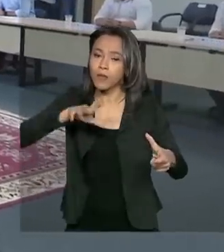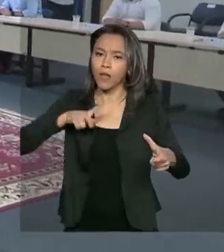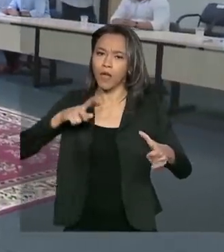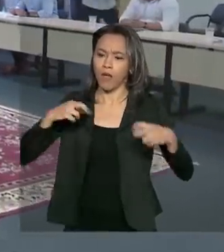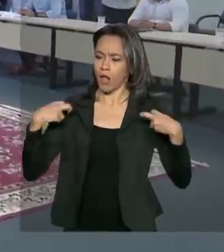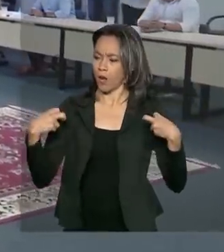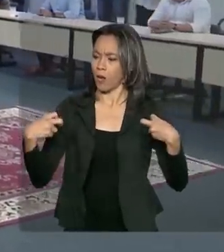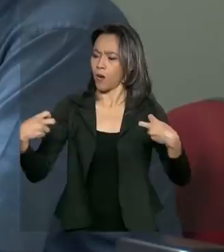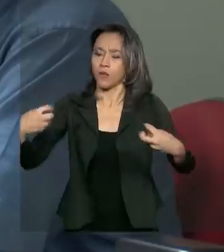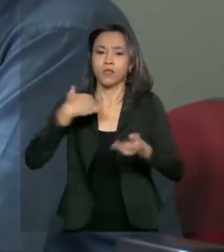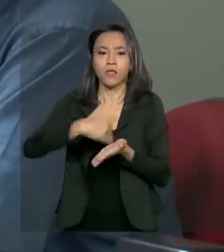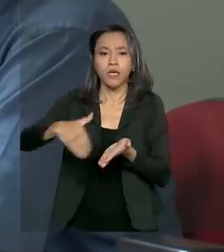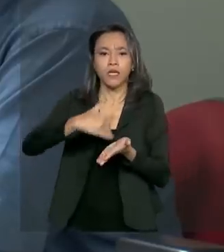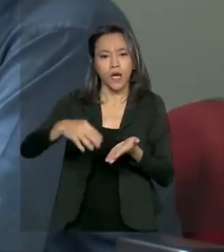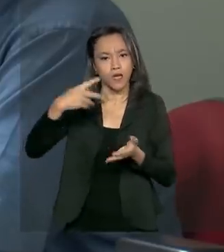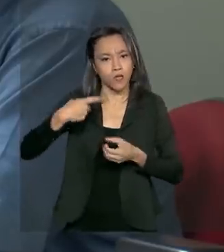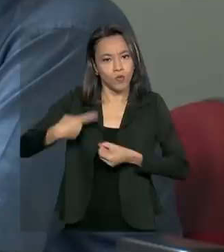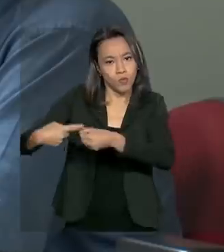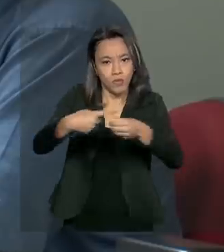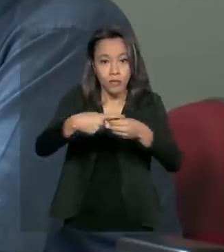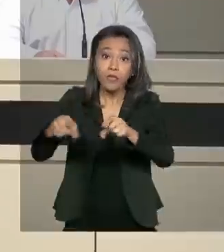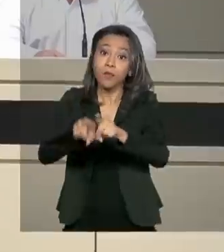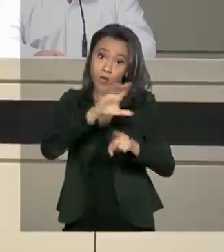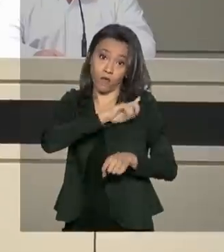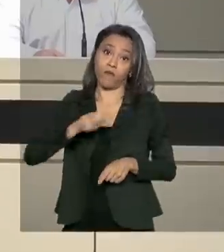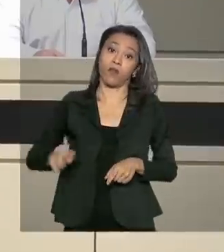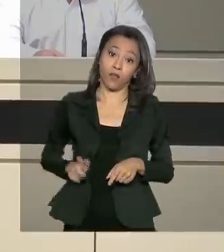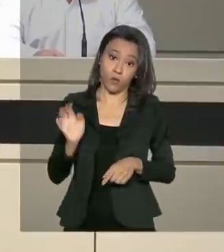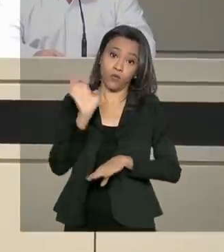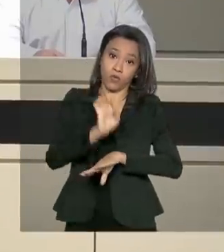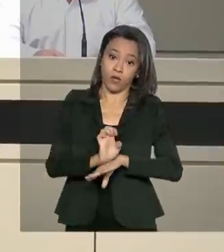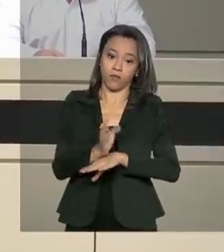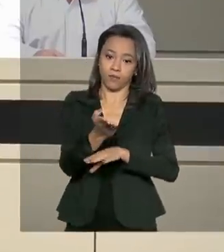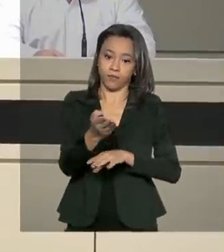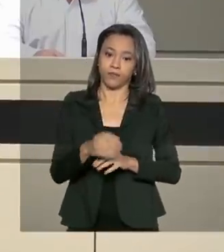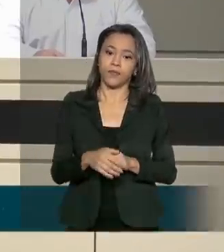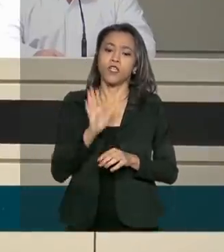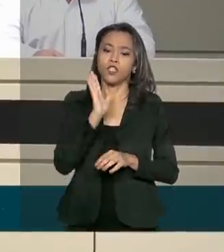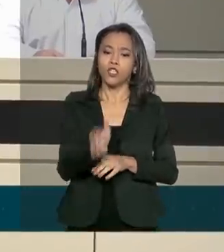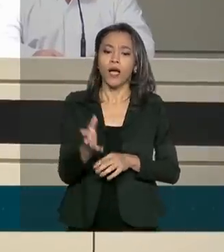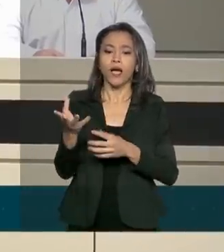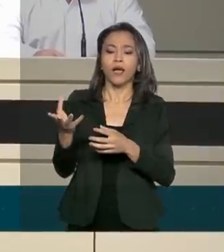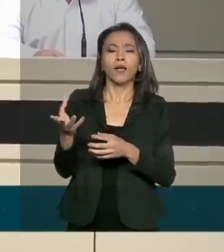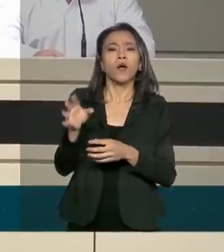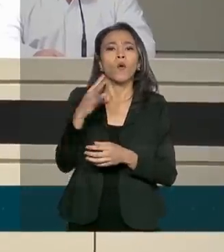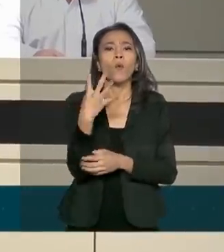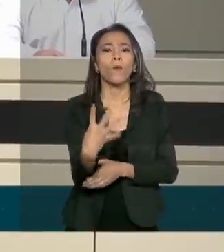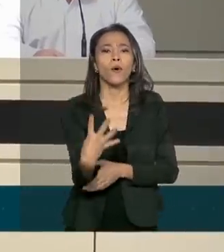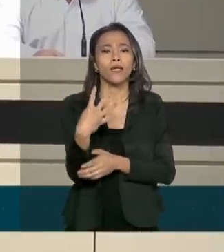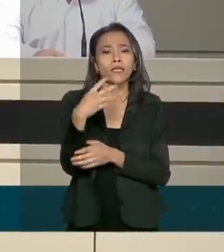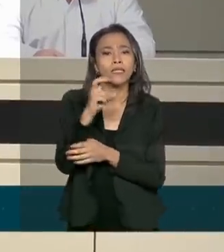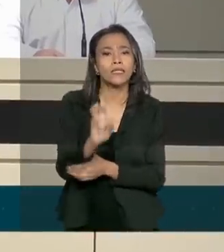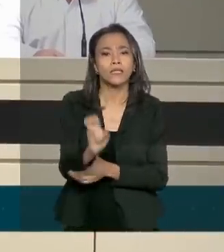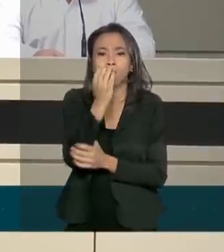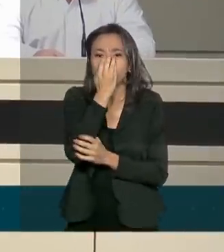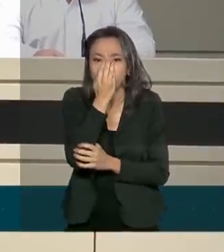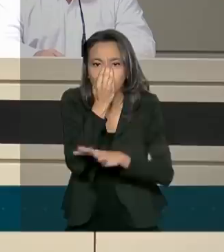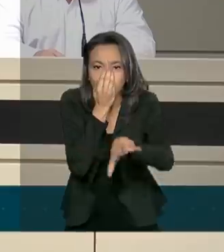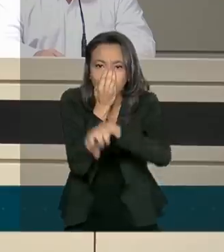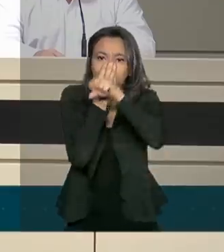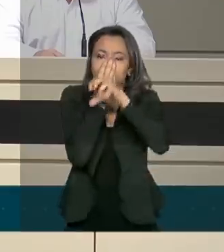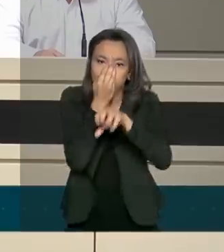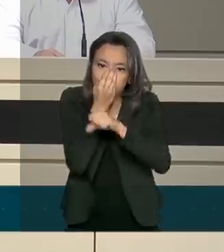secretários municipais e o governador do estado. Nós já recebemos nos últimos dias 45 respiradores, sendo